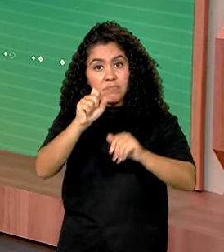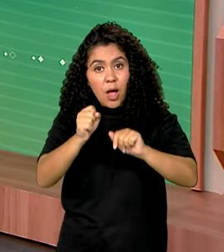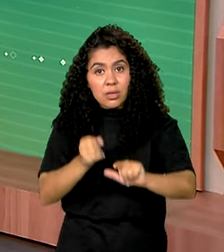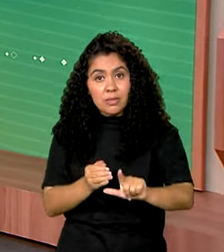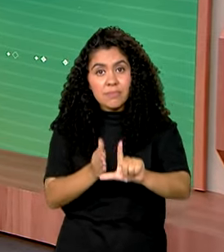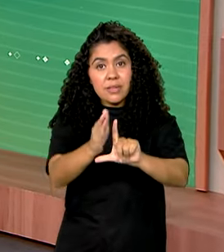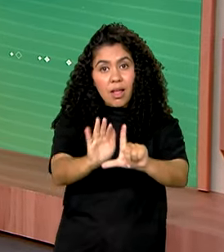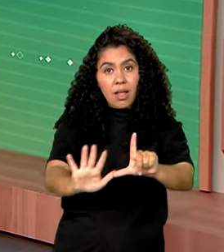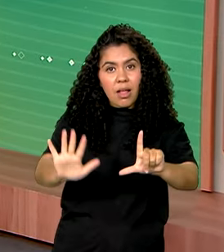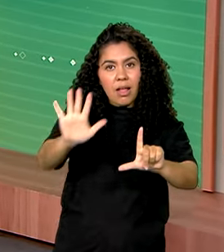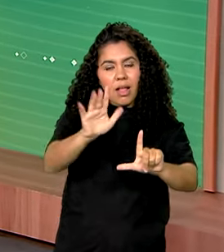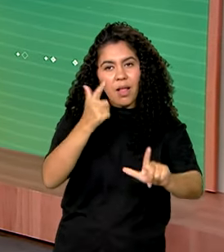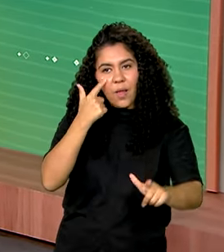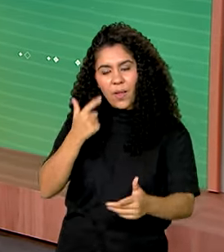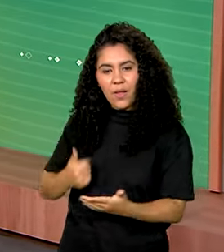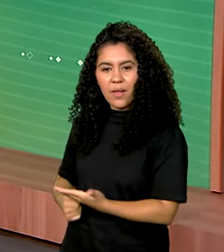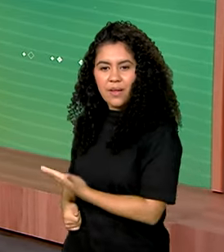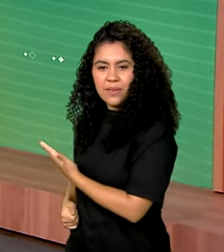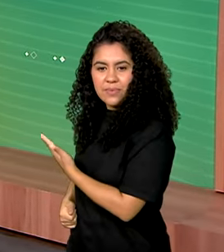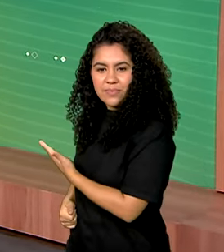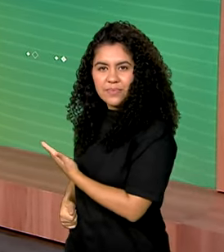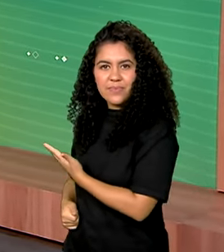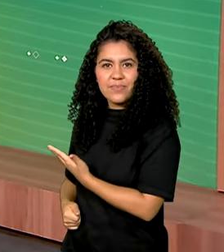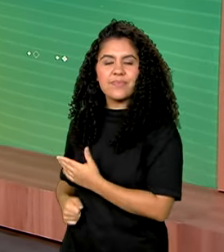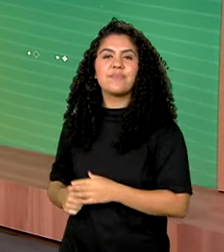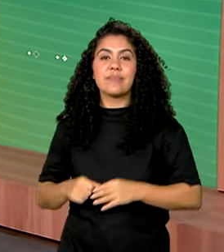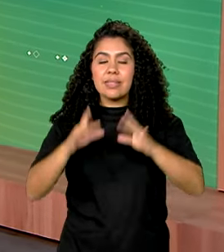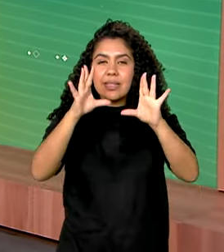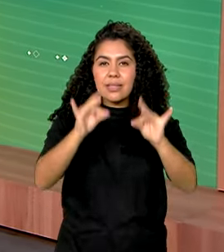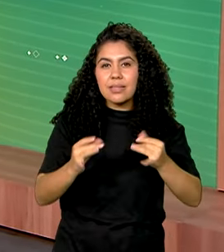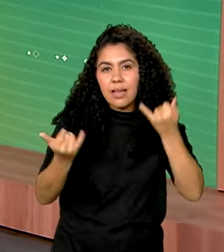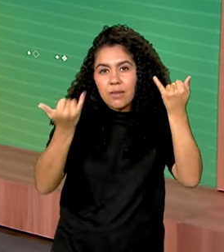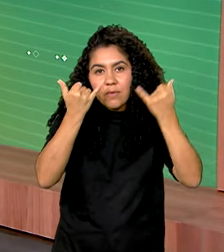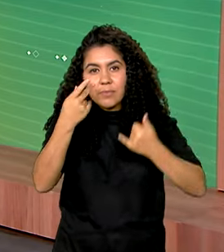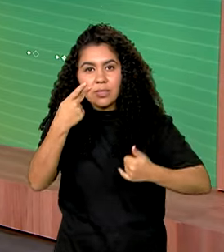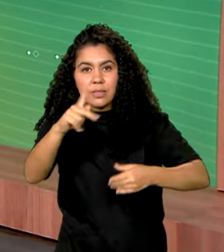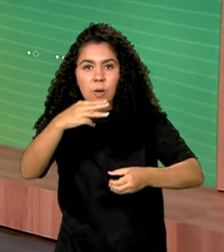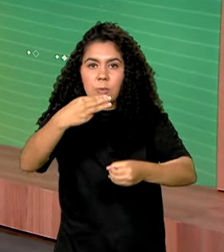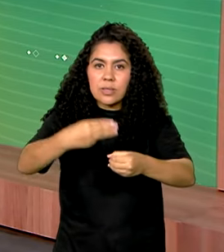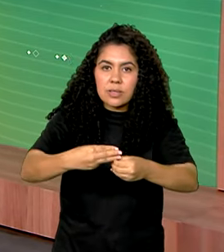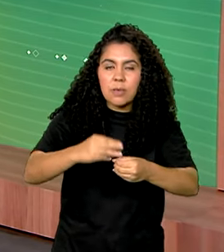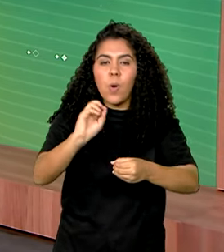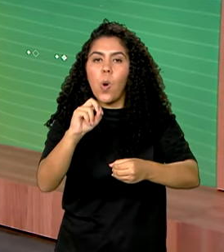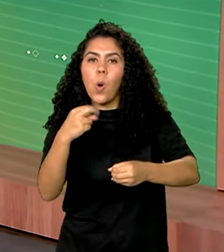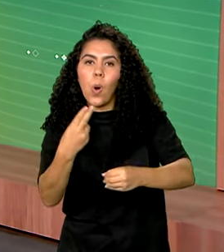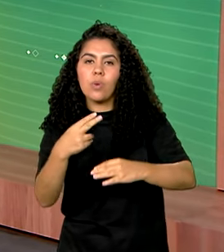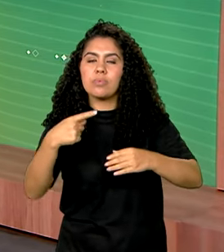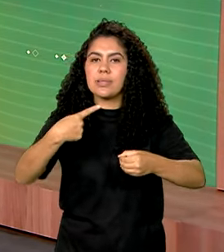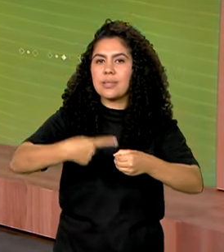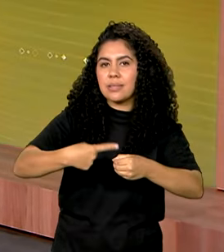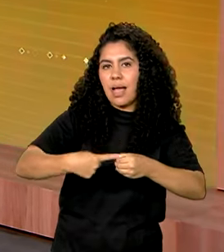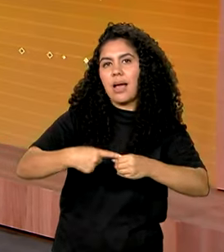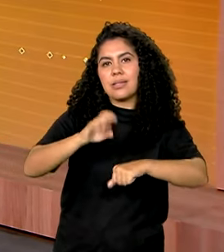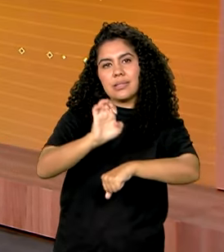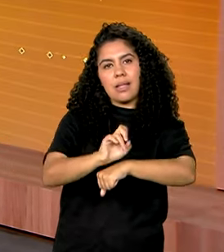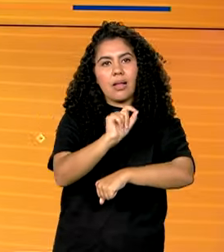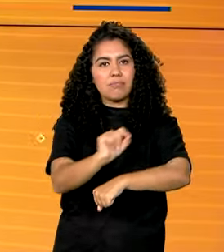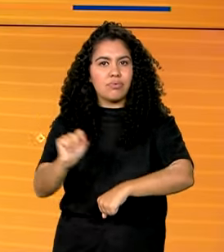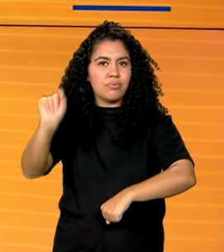.br barra comunica.br para saber mais sobre o seu município ou alguma outra cidade ou região do país.